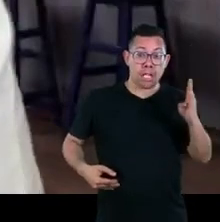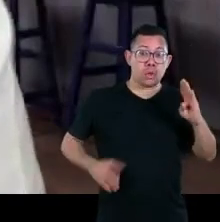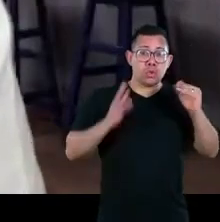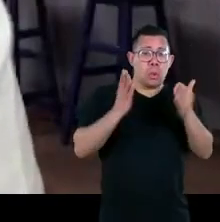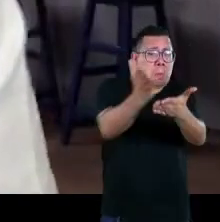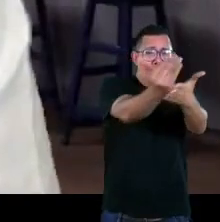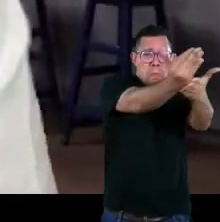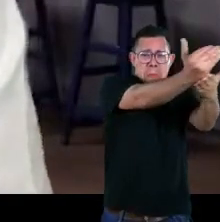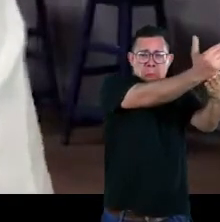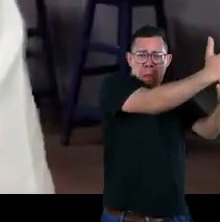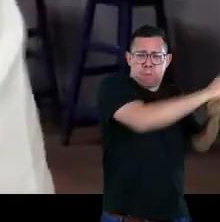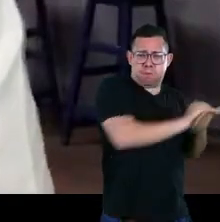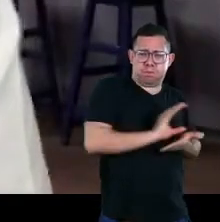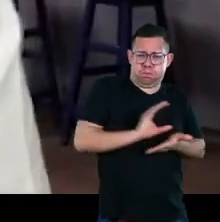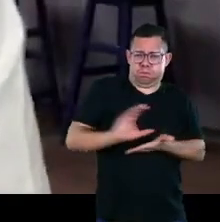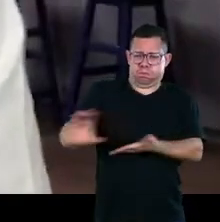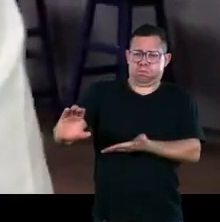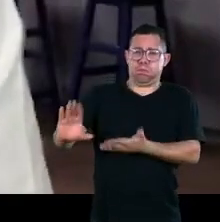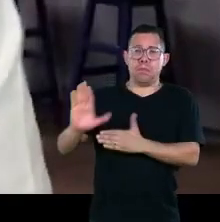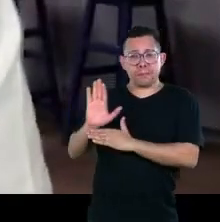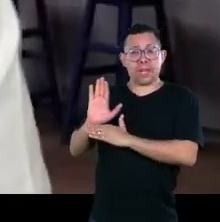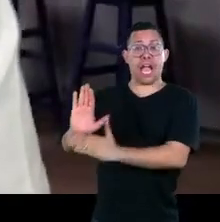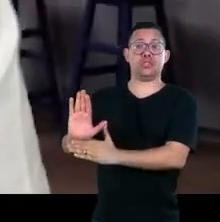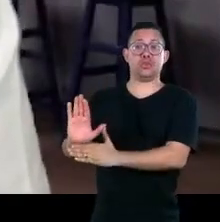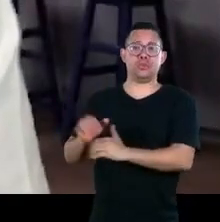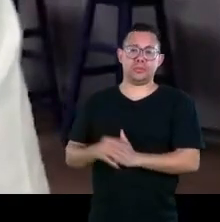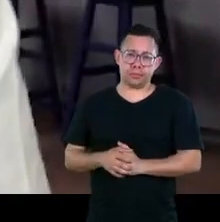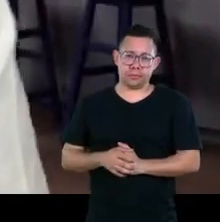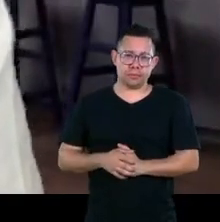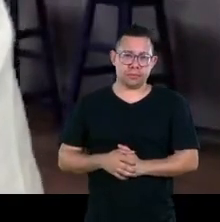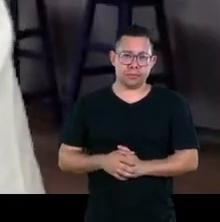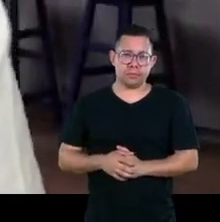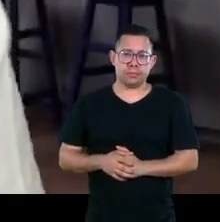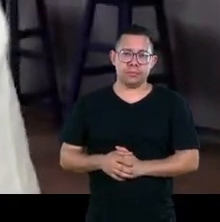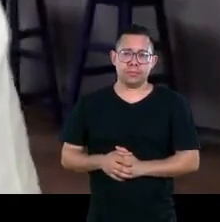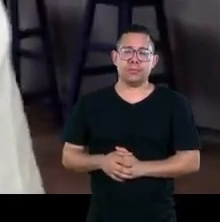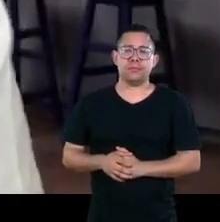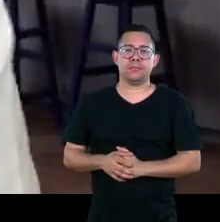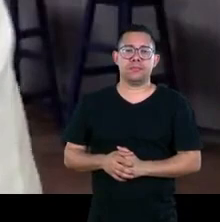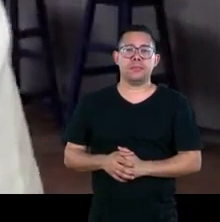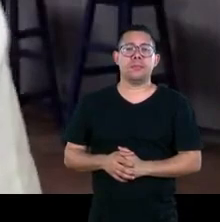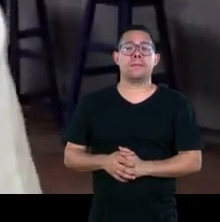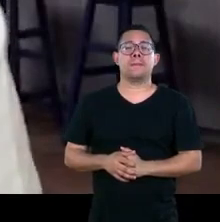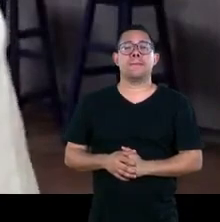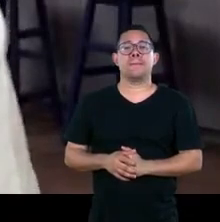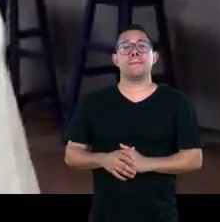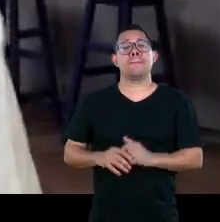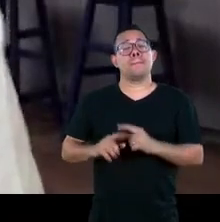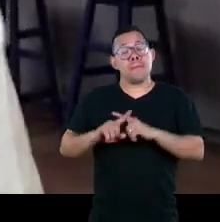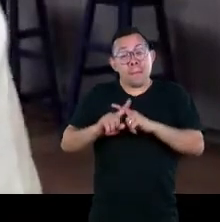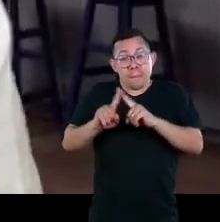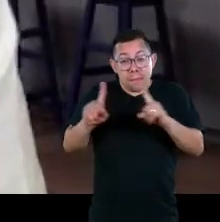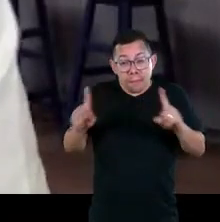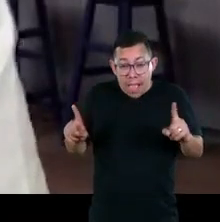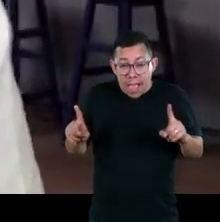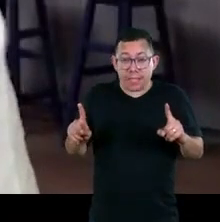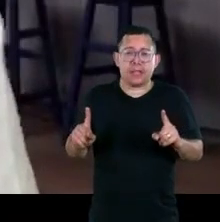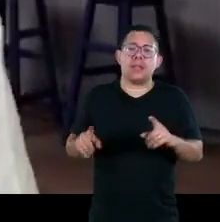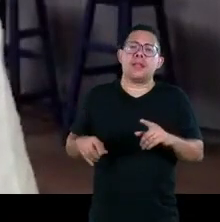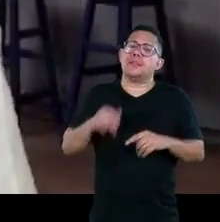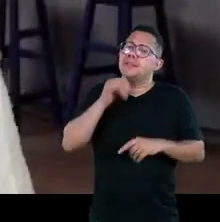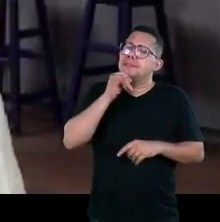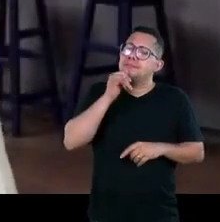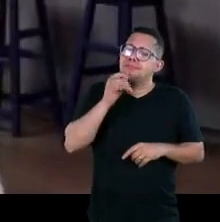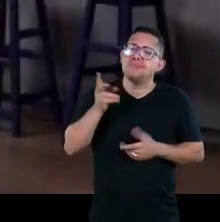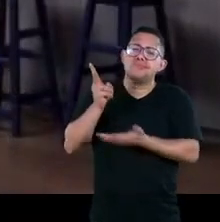conseguiu resolver o problema a gente apoia volta e meia a gente está enviando alimentação lá pra brumadinho pra Mariana etc porque até hoje as famílias